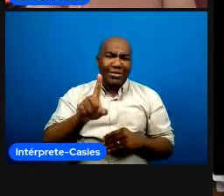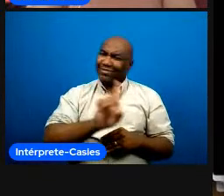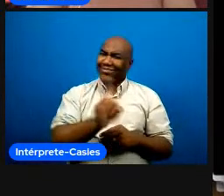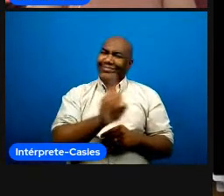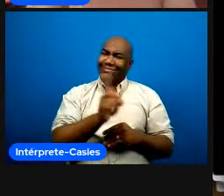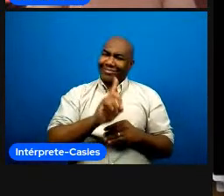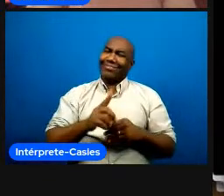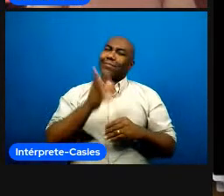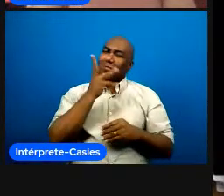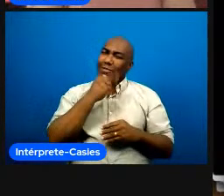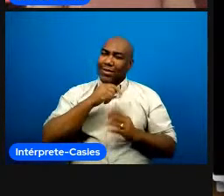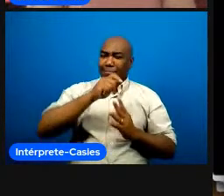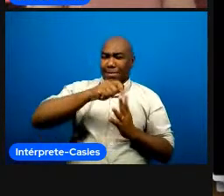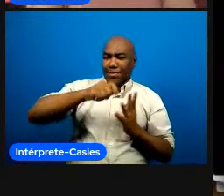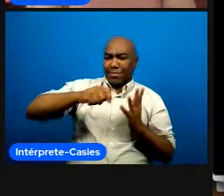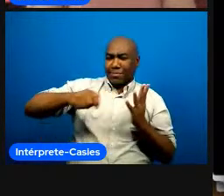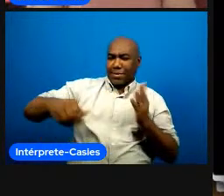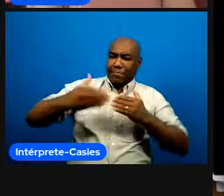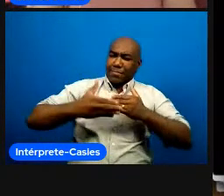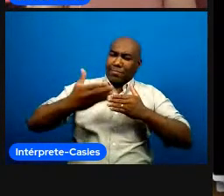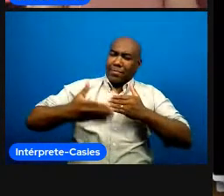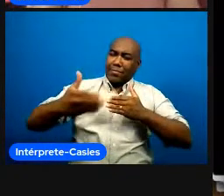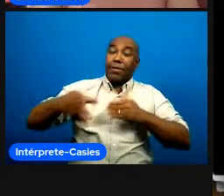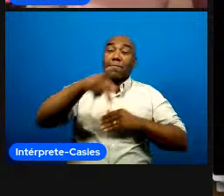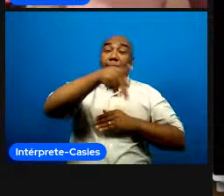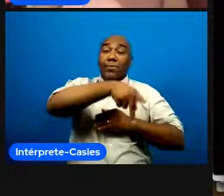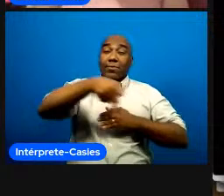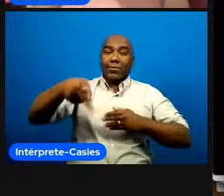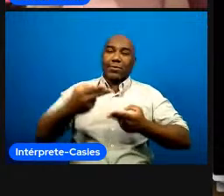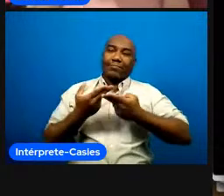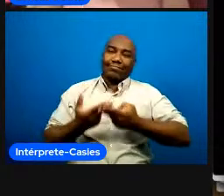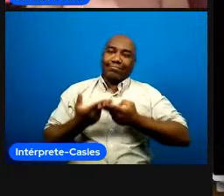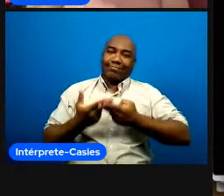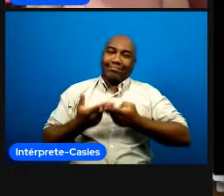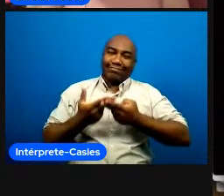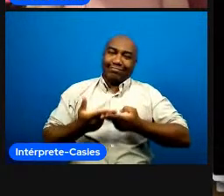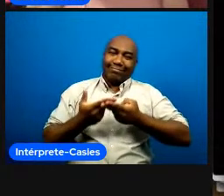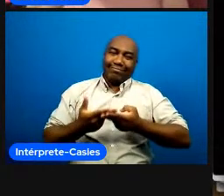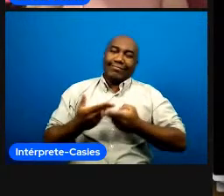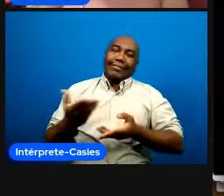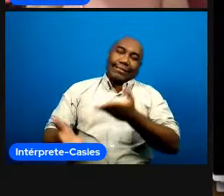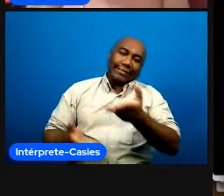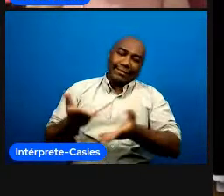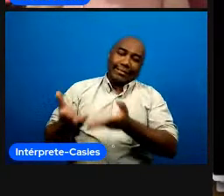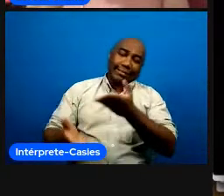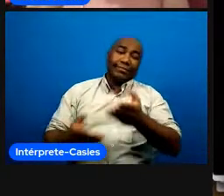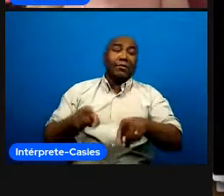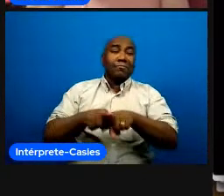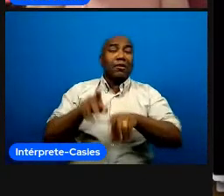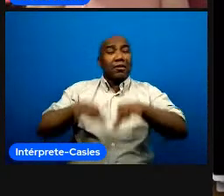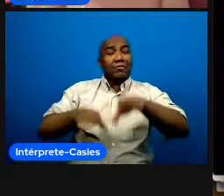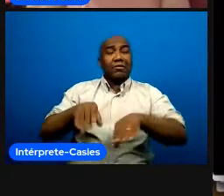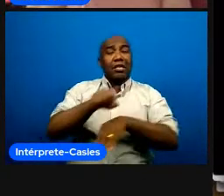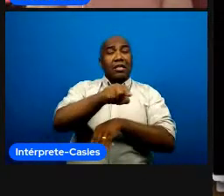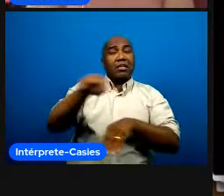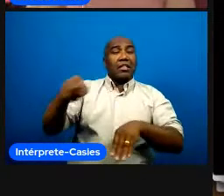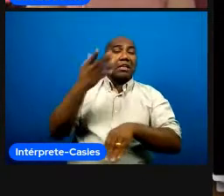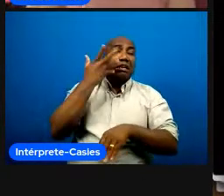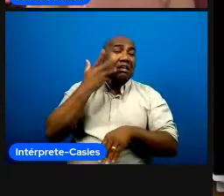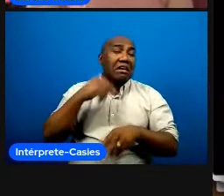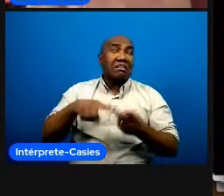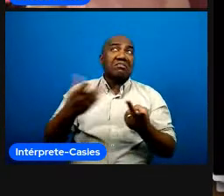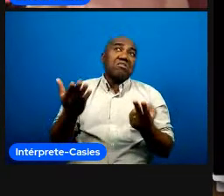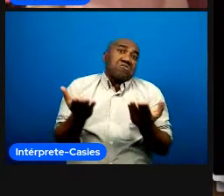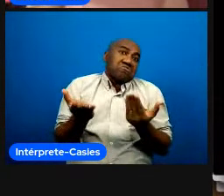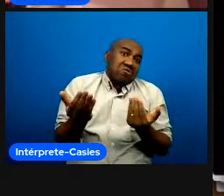responsabilidade nem tudo a nossa culpa ou o nosso mérito né a criança o jovem o atleta o idoso que vem pra